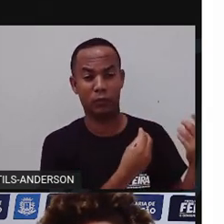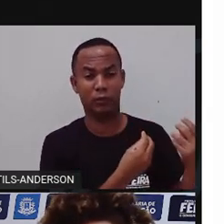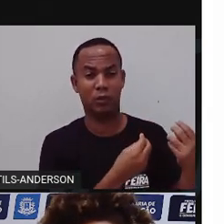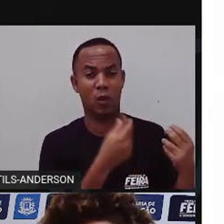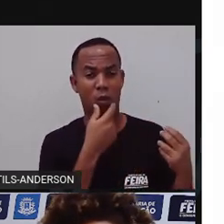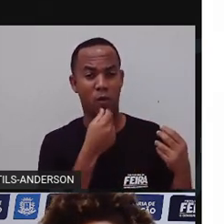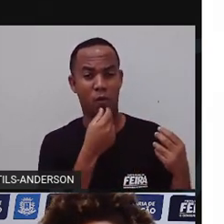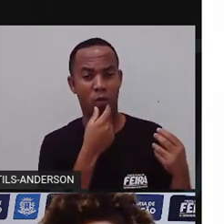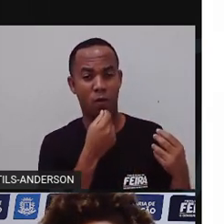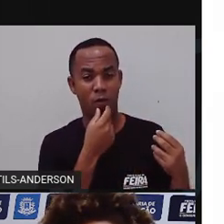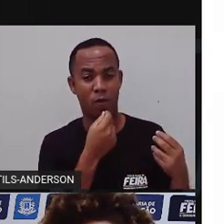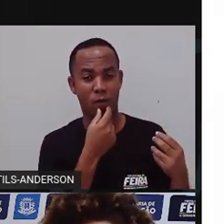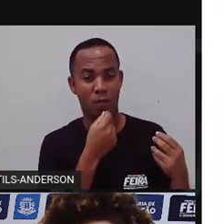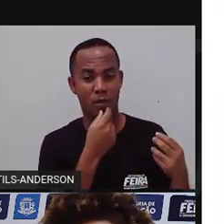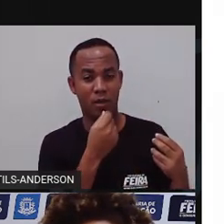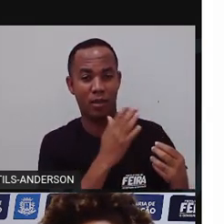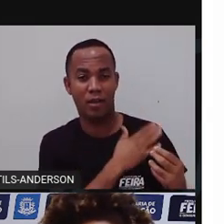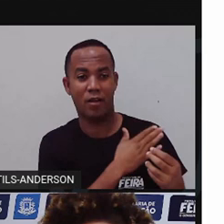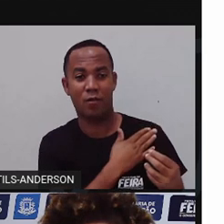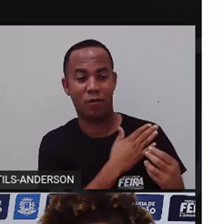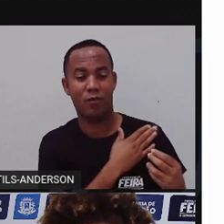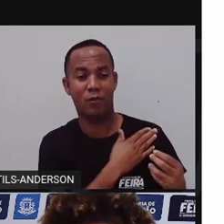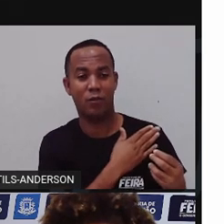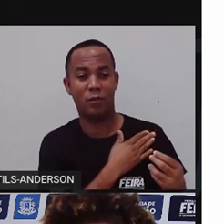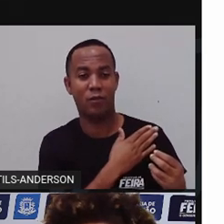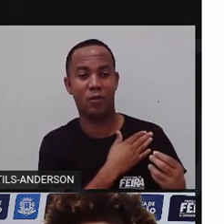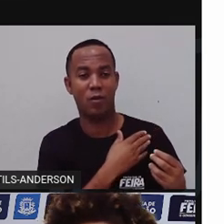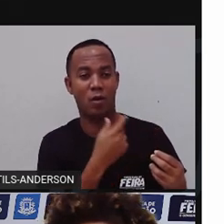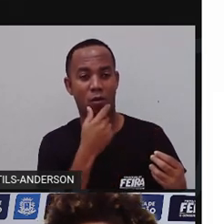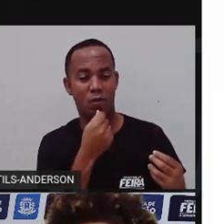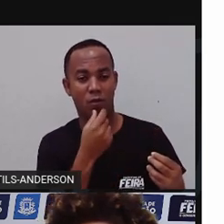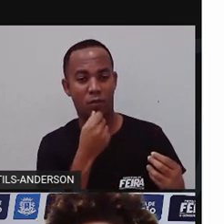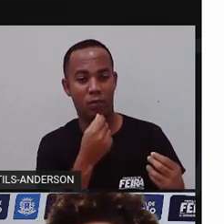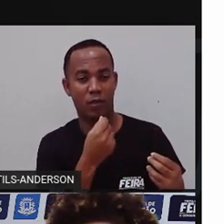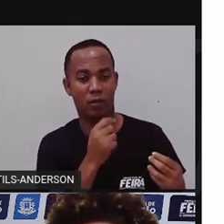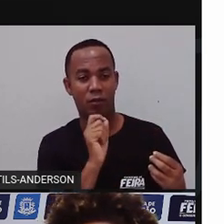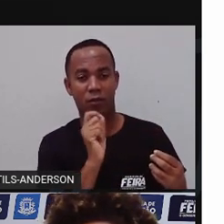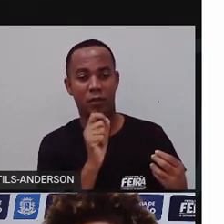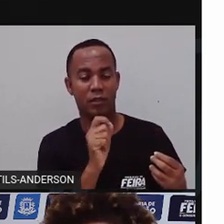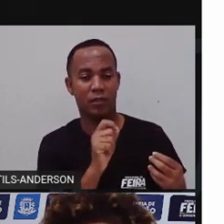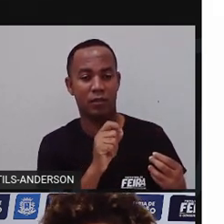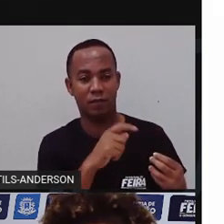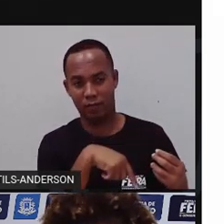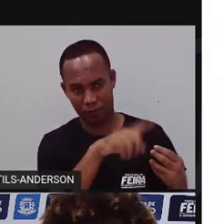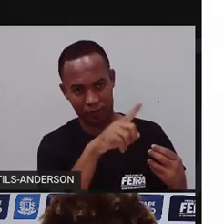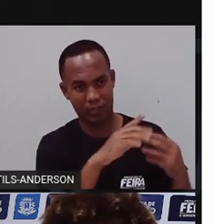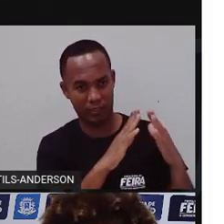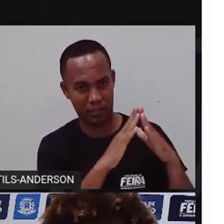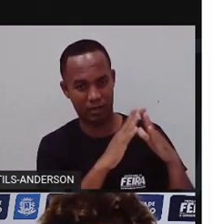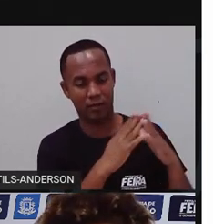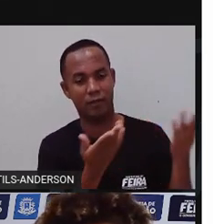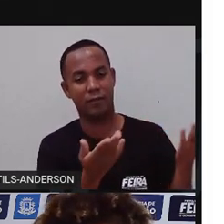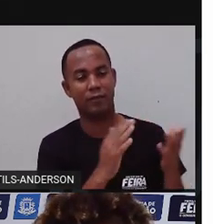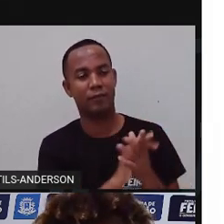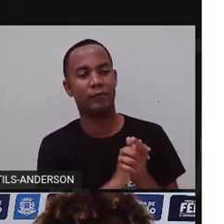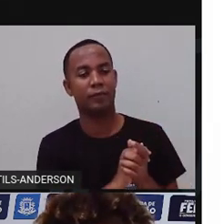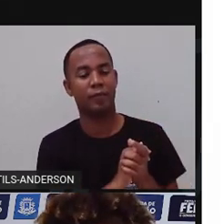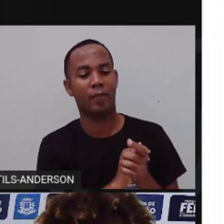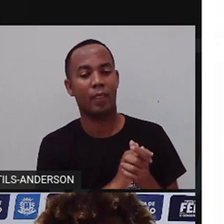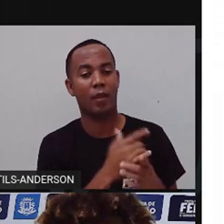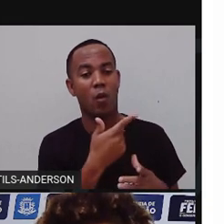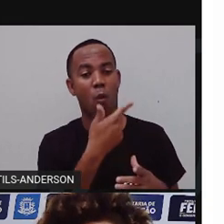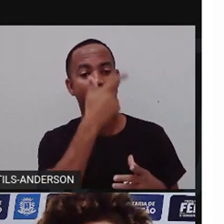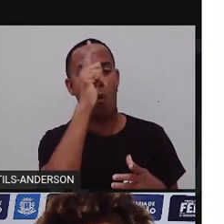Sujis acordou o caminhoneiro e levou-o para casa, sem que este soubesse de nada que estava acontecendo. No dia